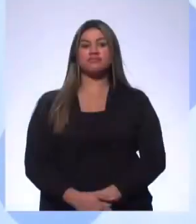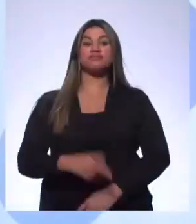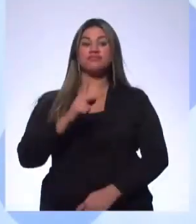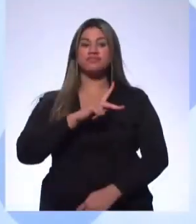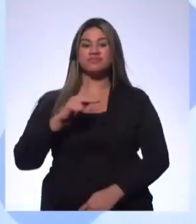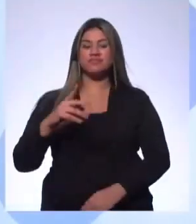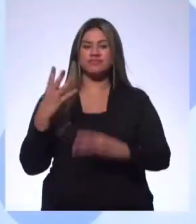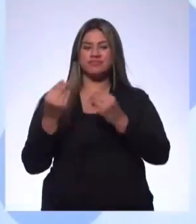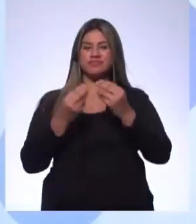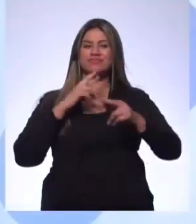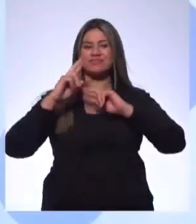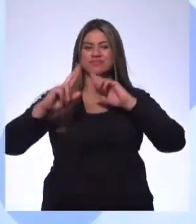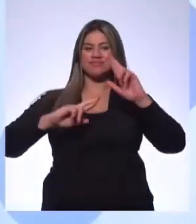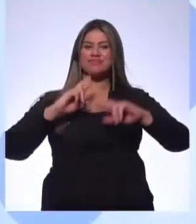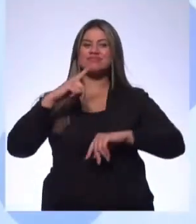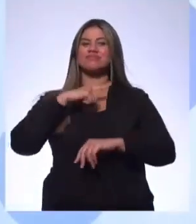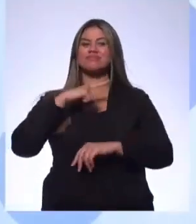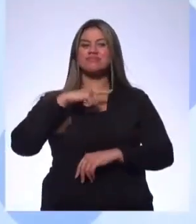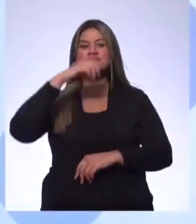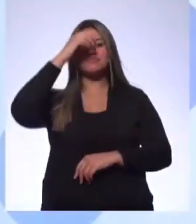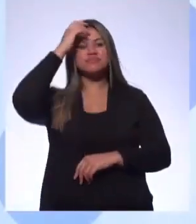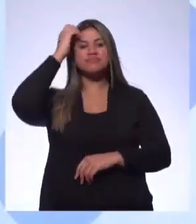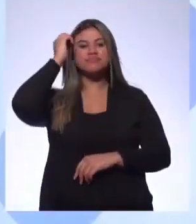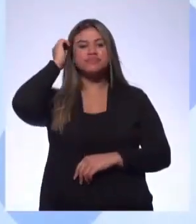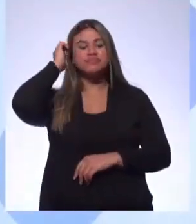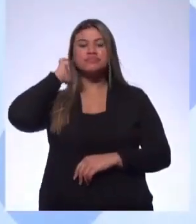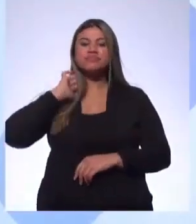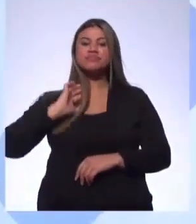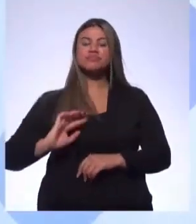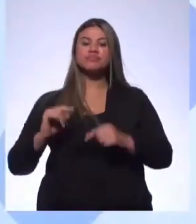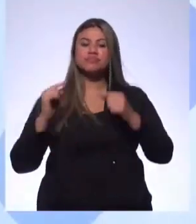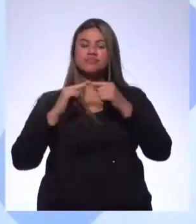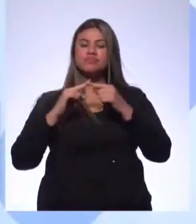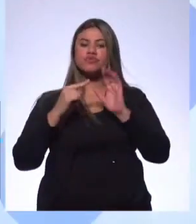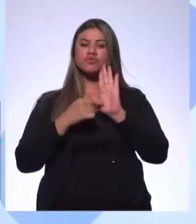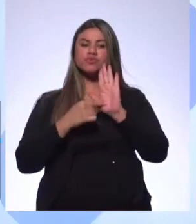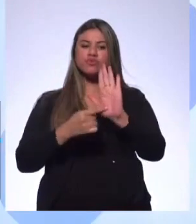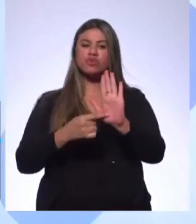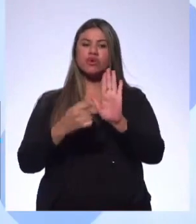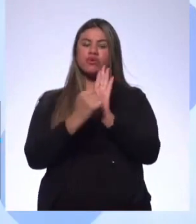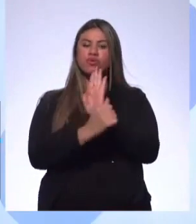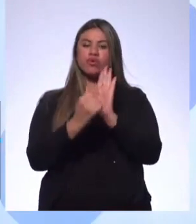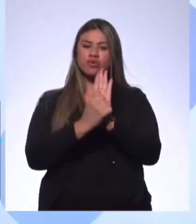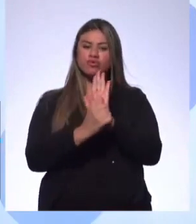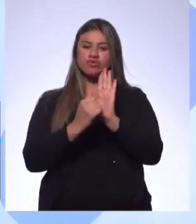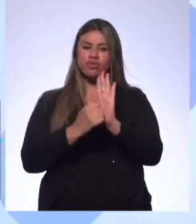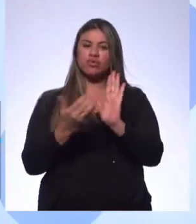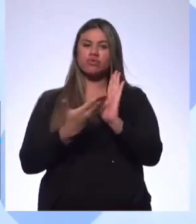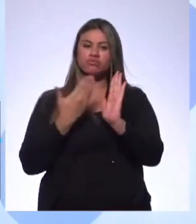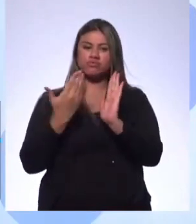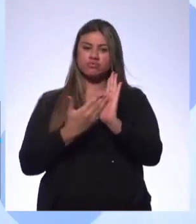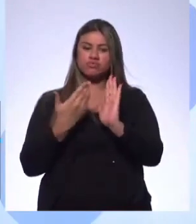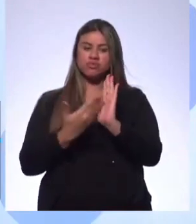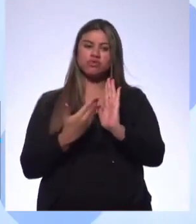e a gente já E a maioria das participações está em apresentar o autor e a obra, né? Eu vou indicar o Vitor Hugo que